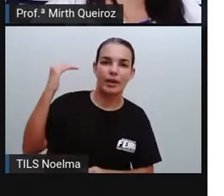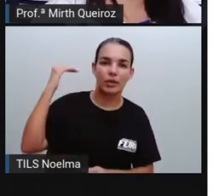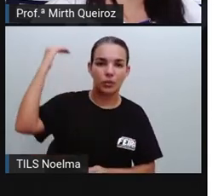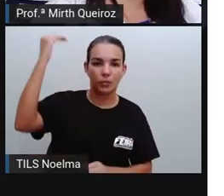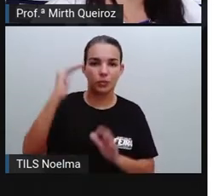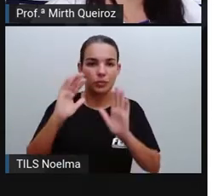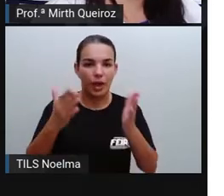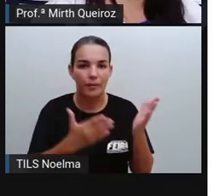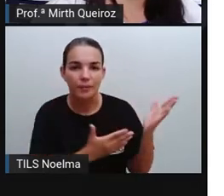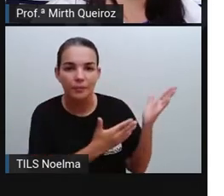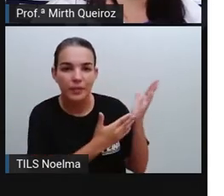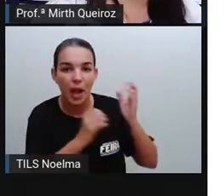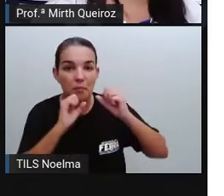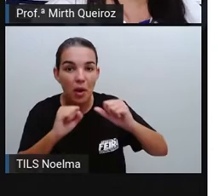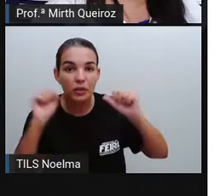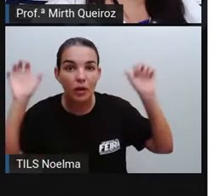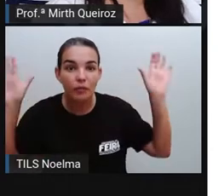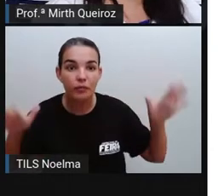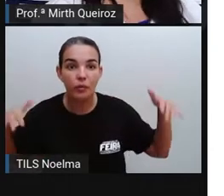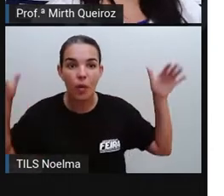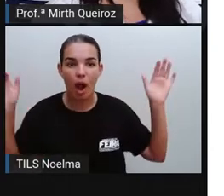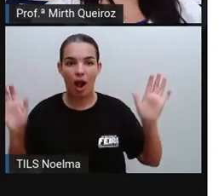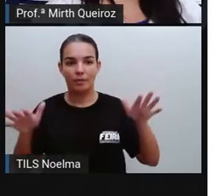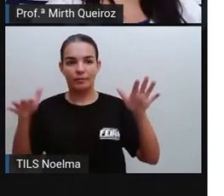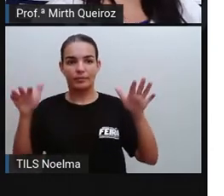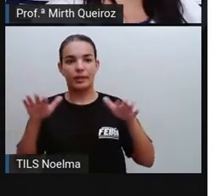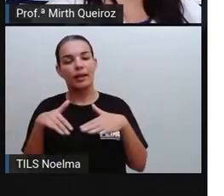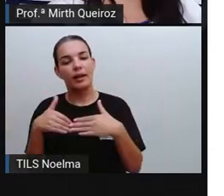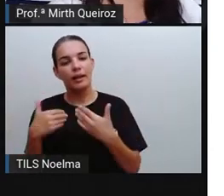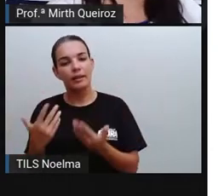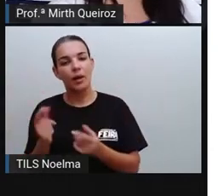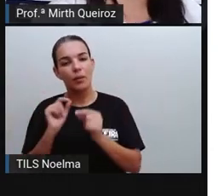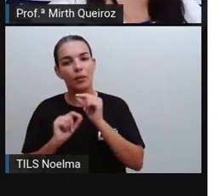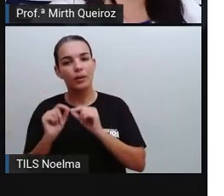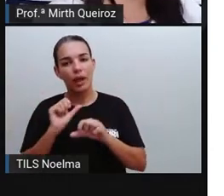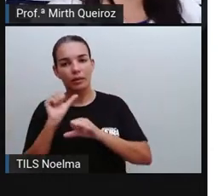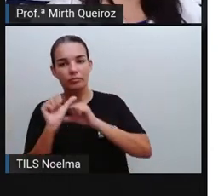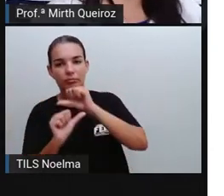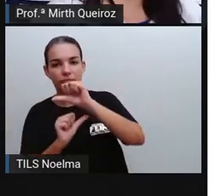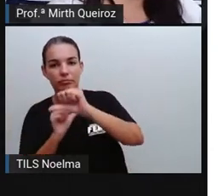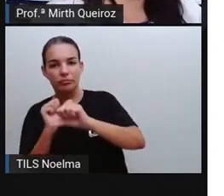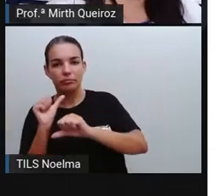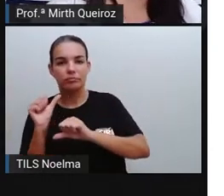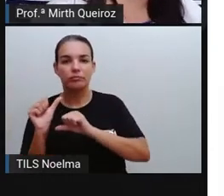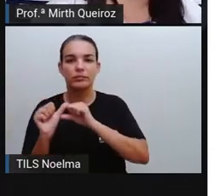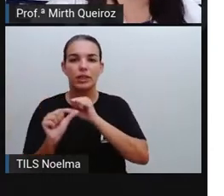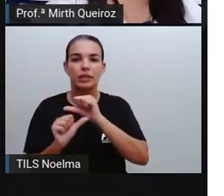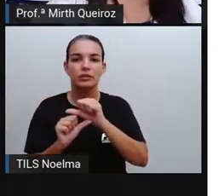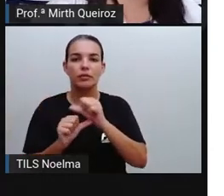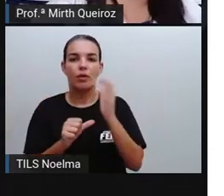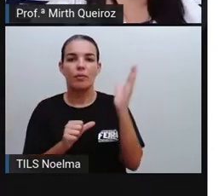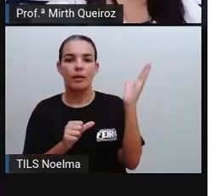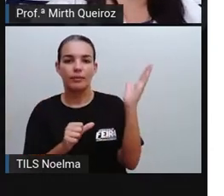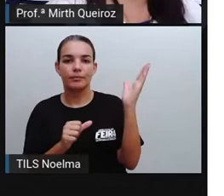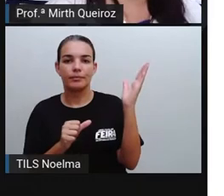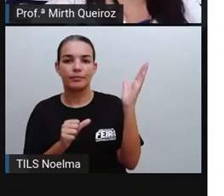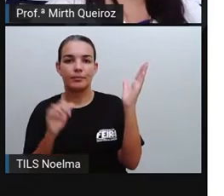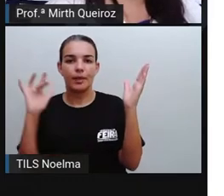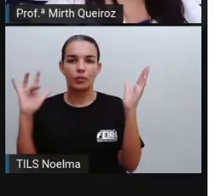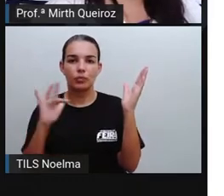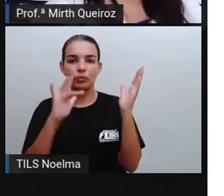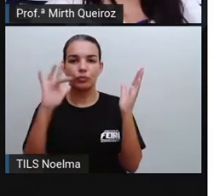capacidade de voar. E aí, se transforma aí, no caso, há dez dias, em dez dias nós temos aí